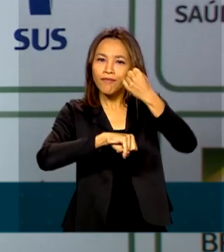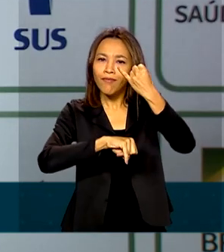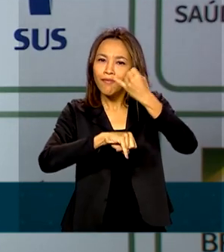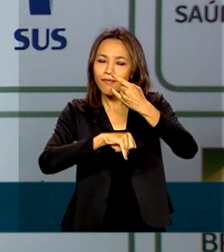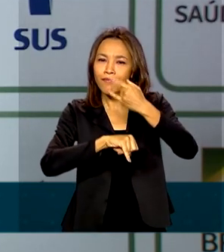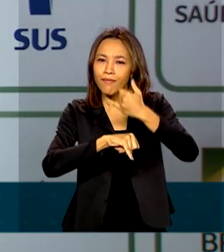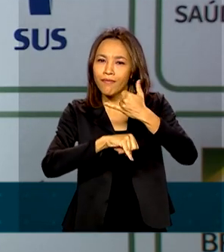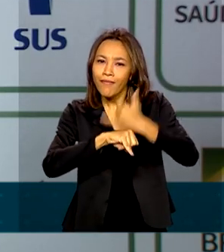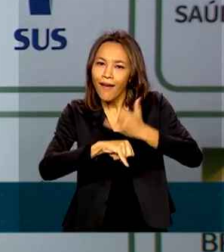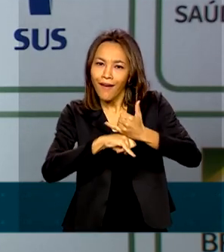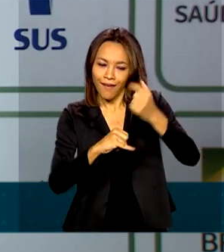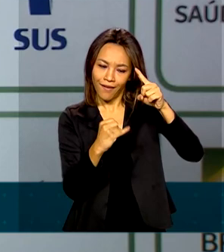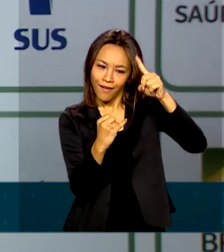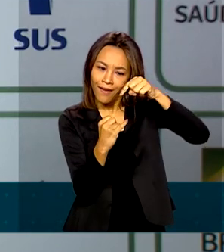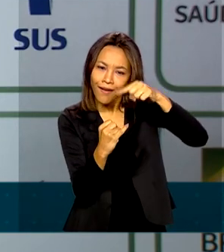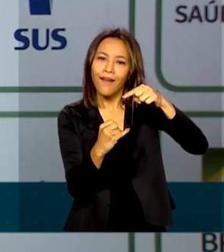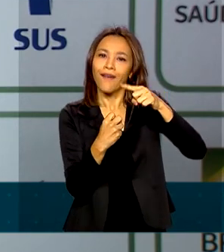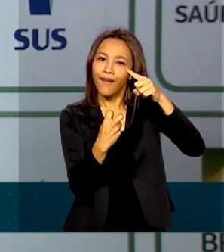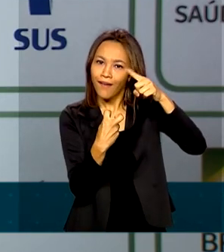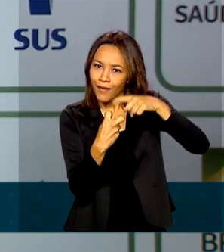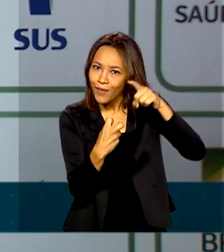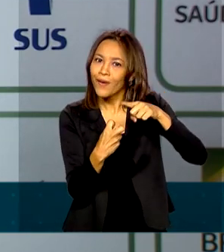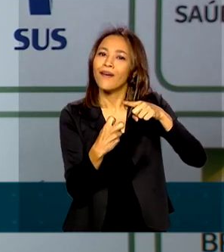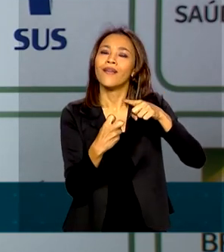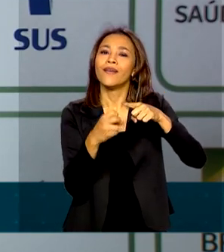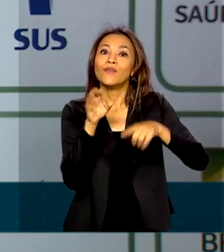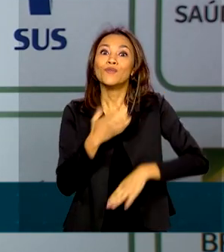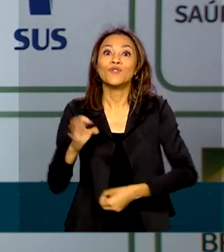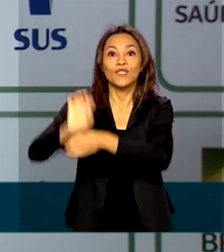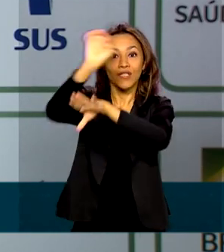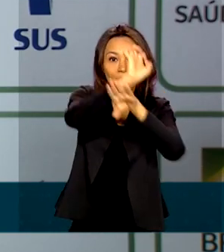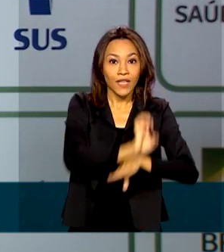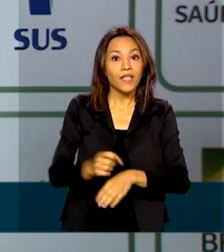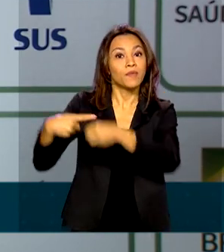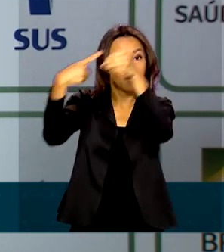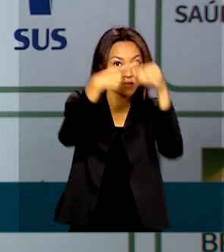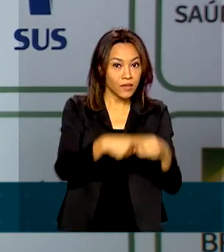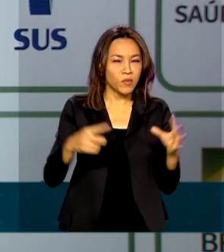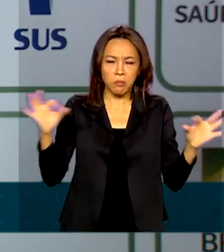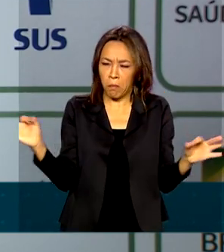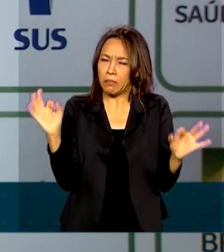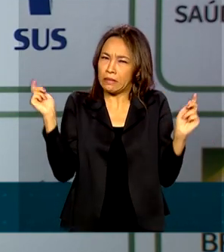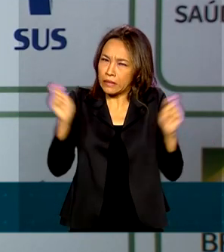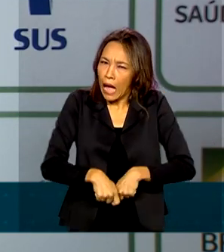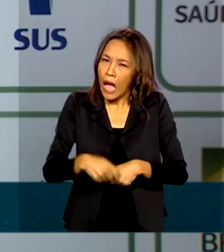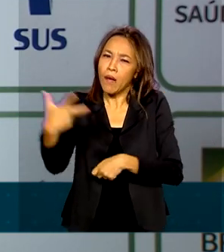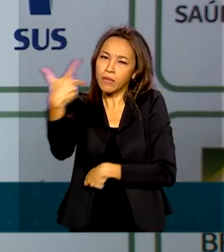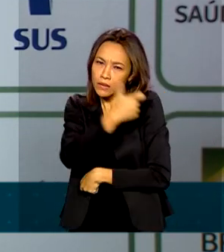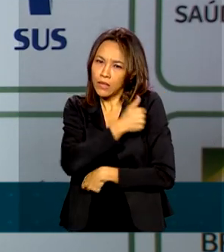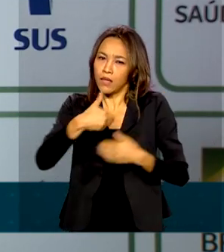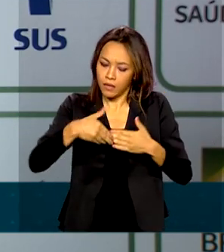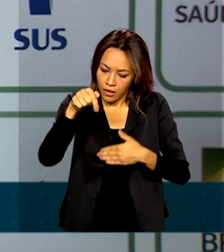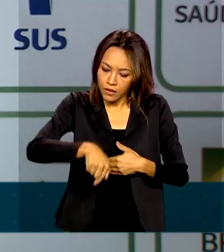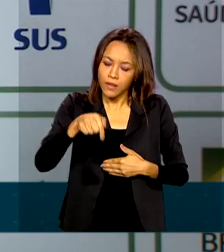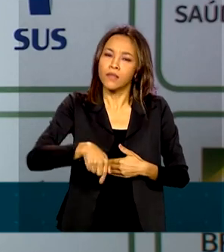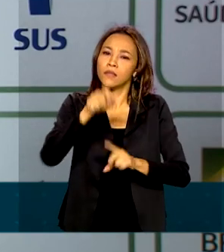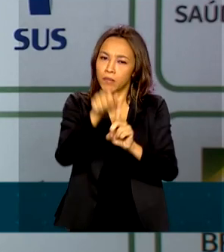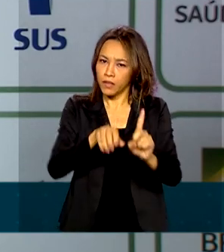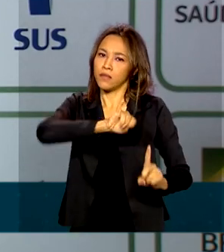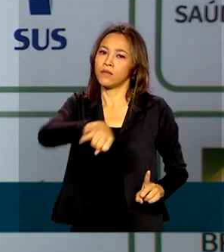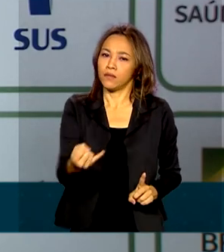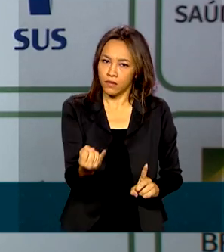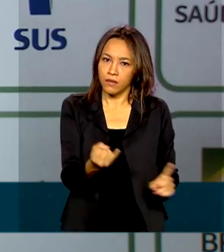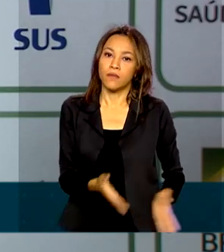ou seja, o número suficiente para iniciar a vacinação na população ainda neste mês de janeiro. Temos